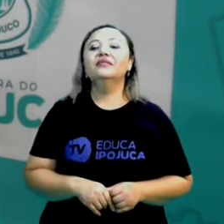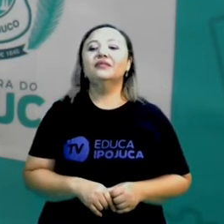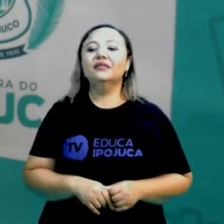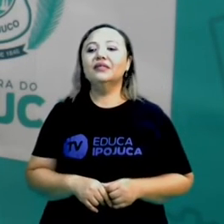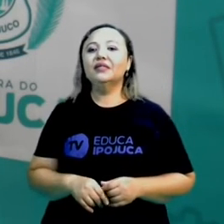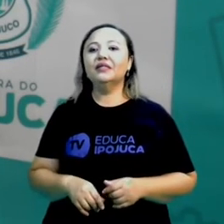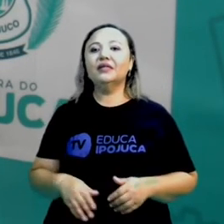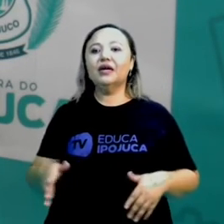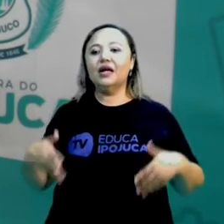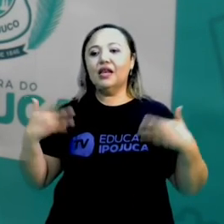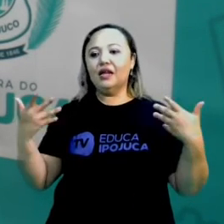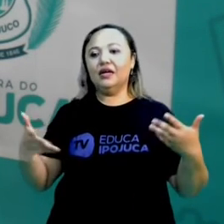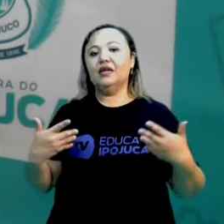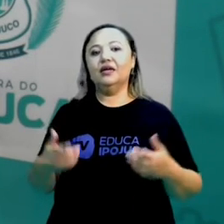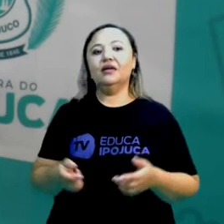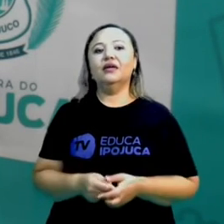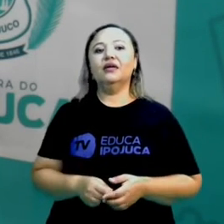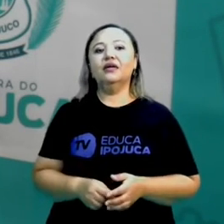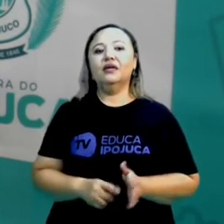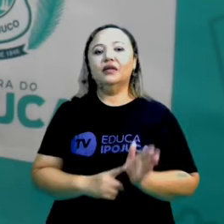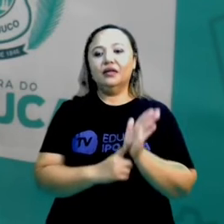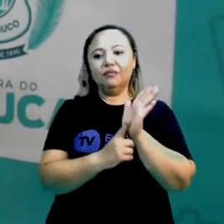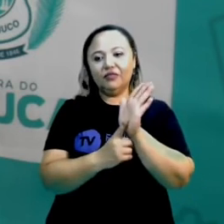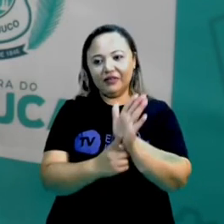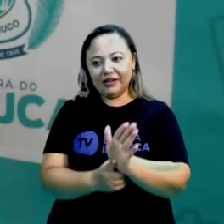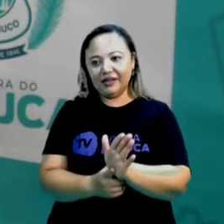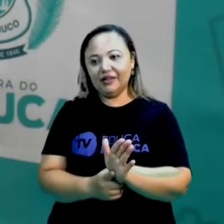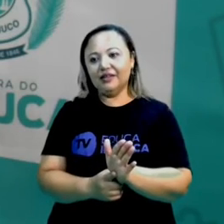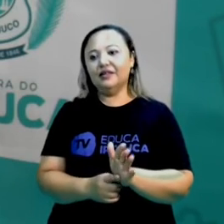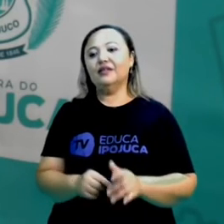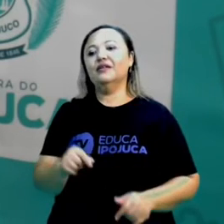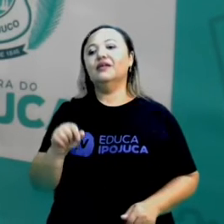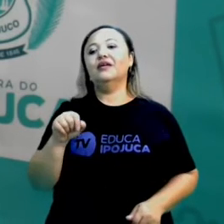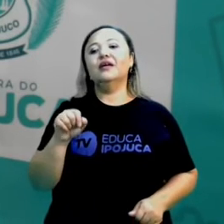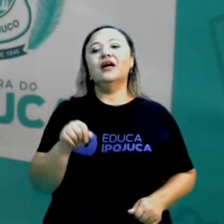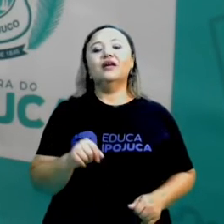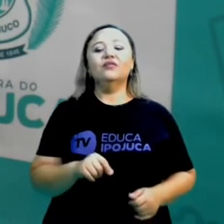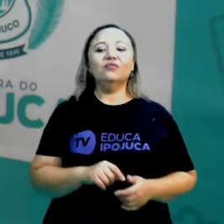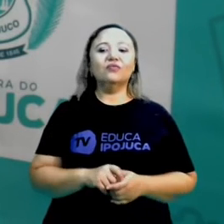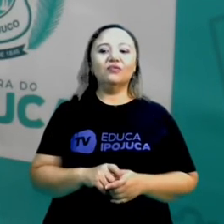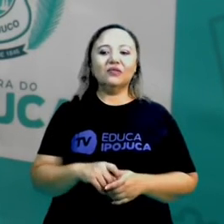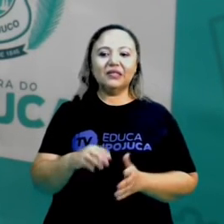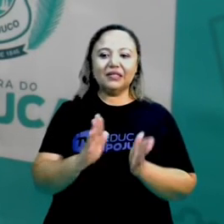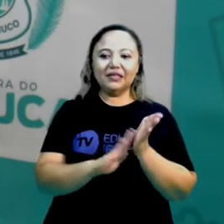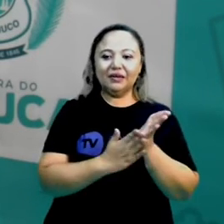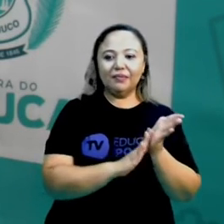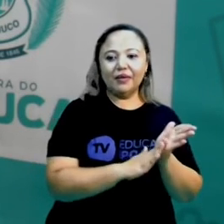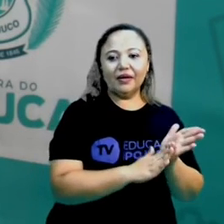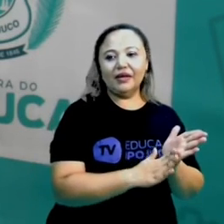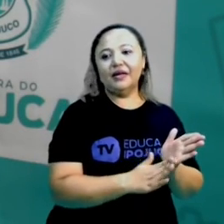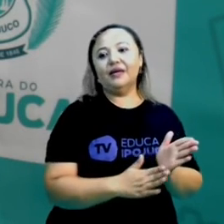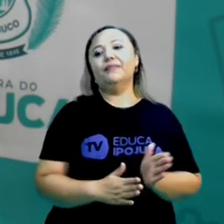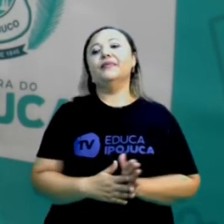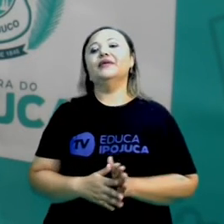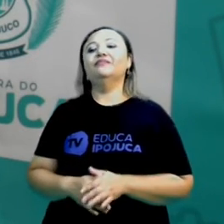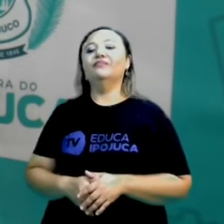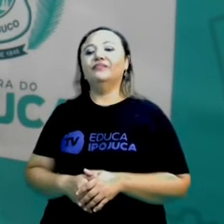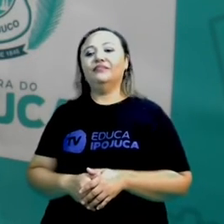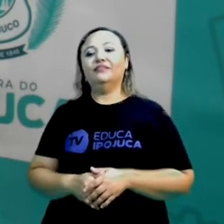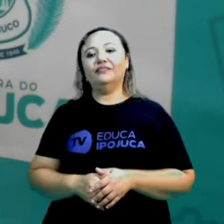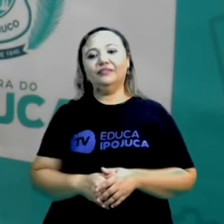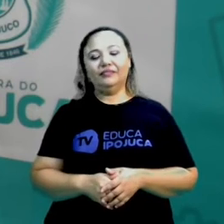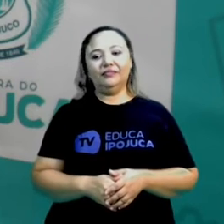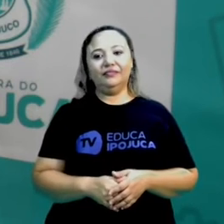expresso através do samba, que é a dança vivenciada nas escolas de samba